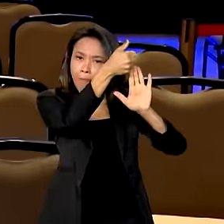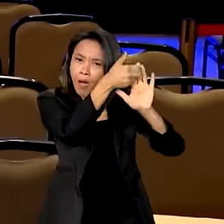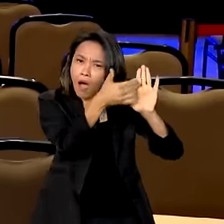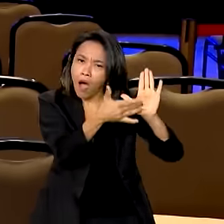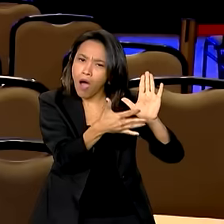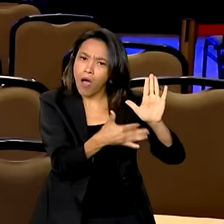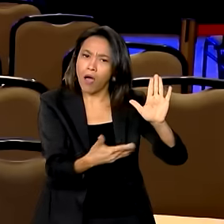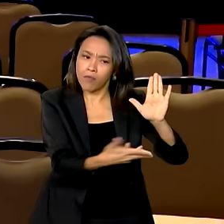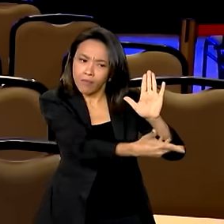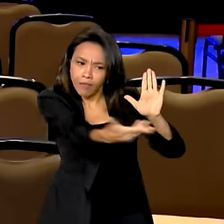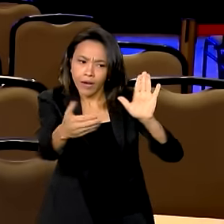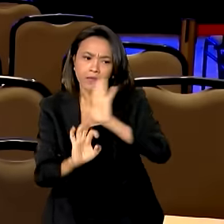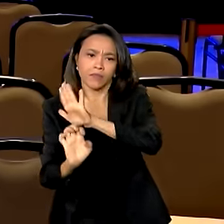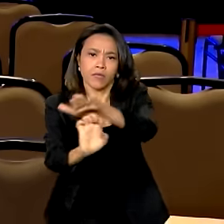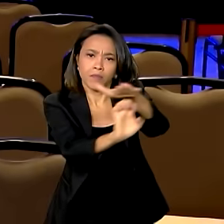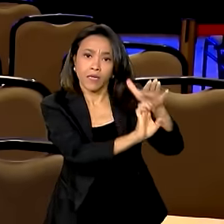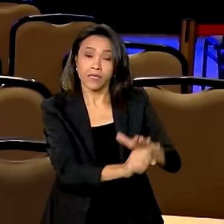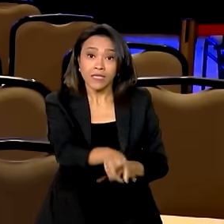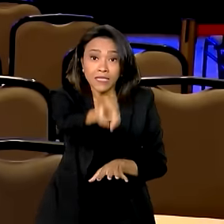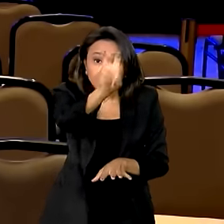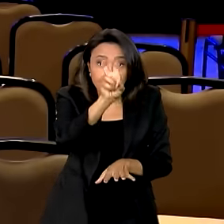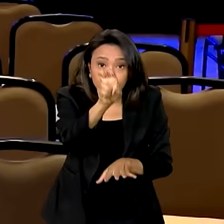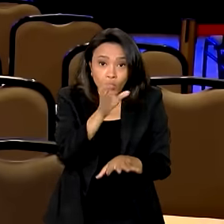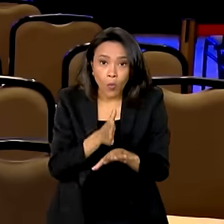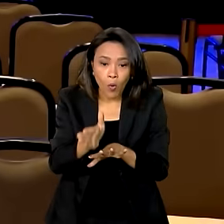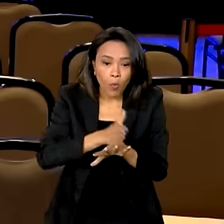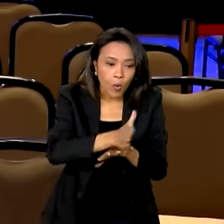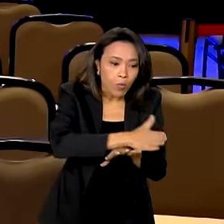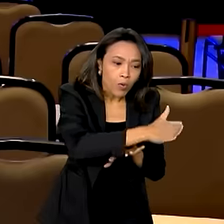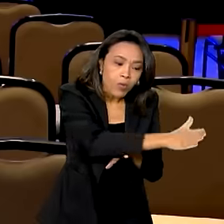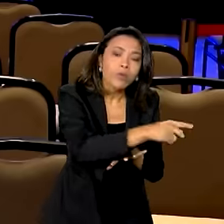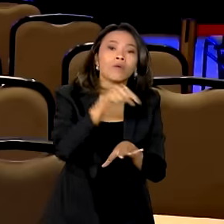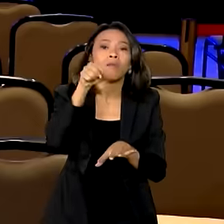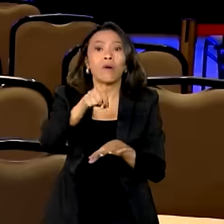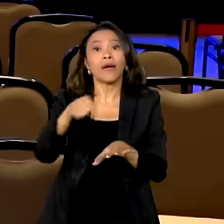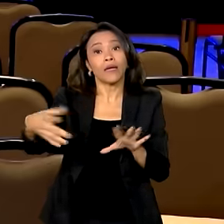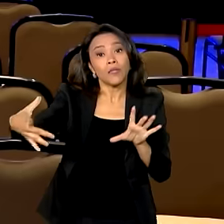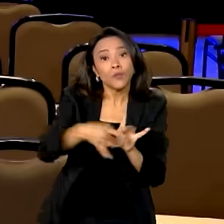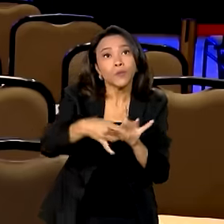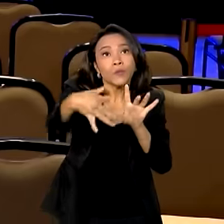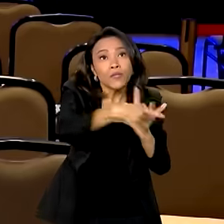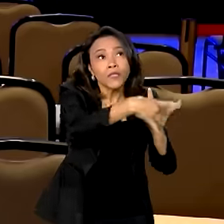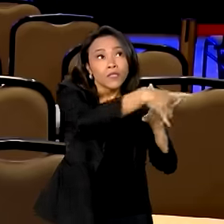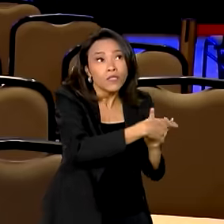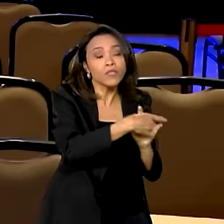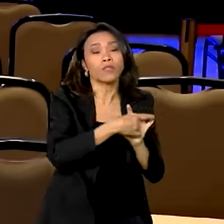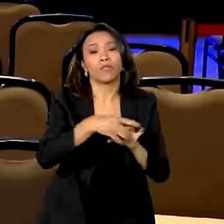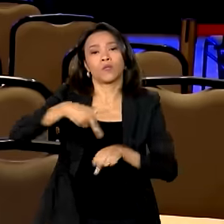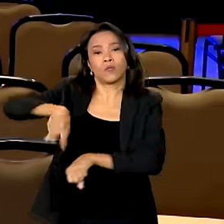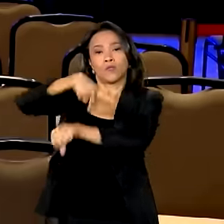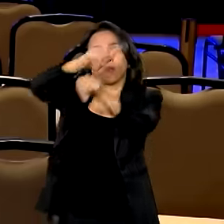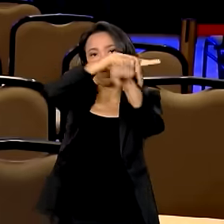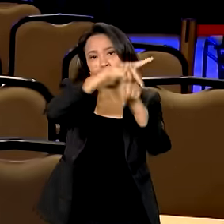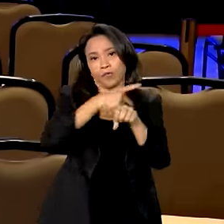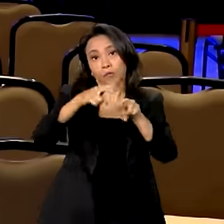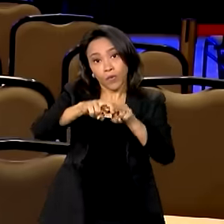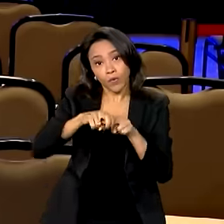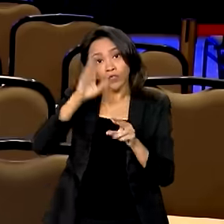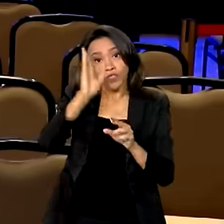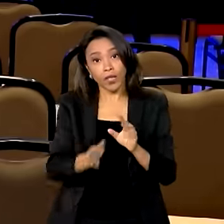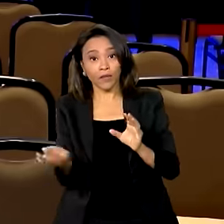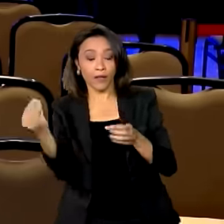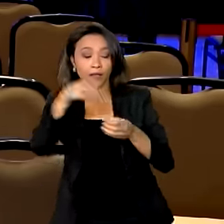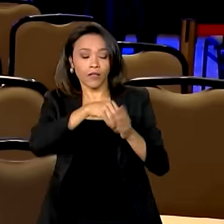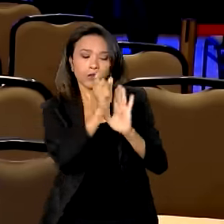-Americana, que prevê cinco rotas que vão interligar o Brasil aos países vizinhos. Para isso, já estão reservados no orçamento